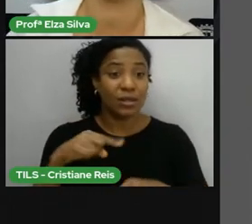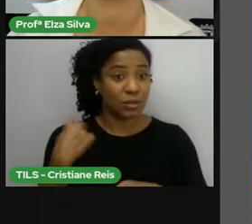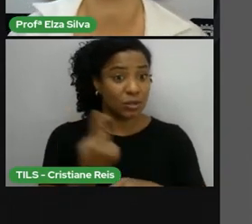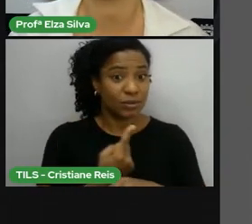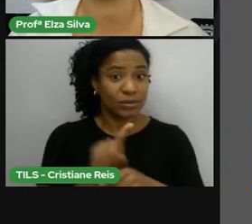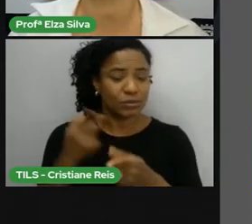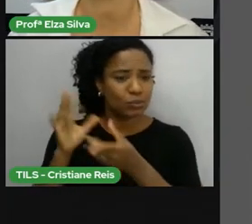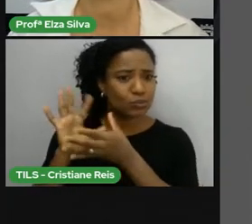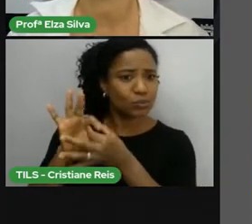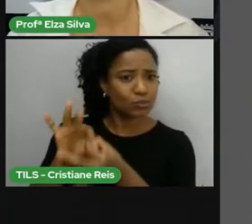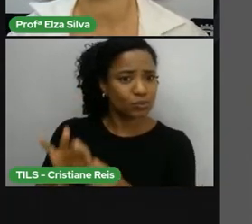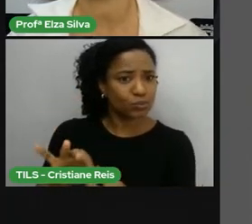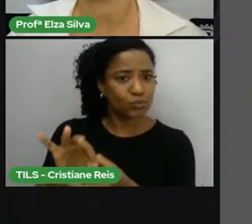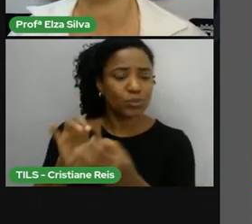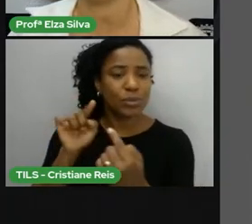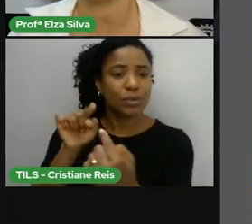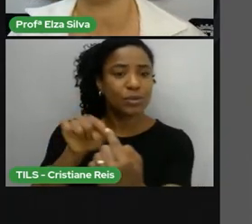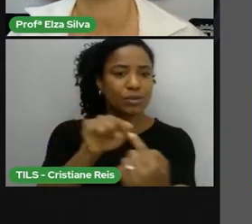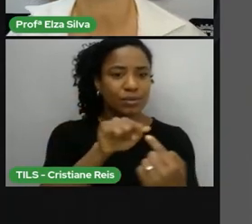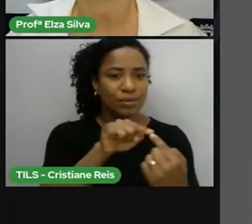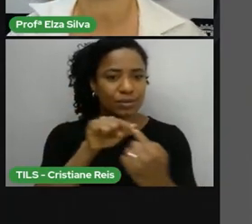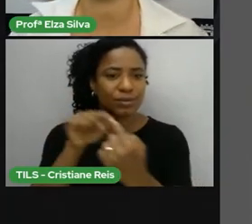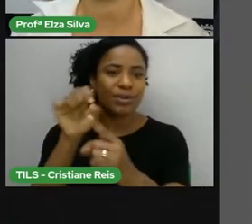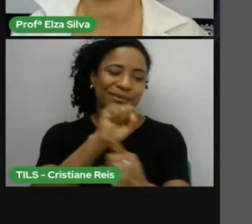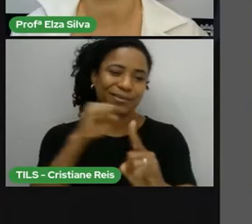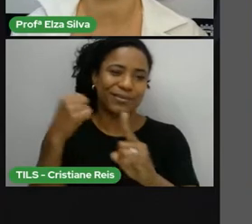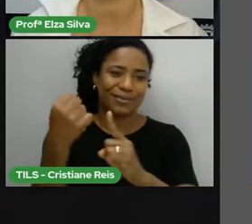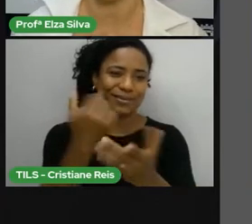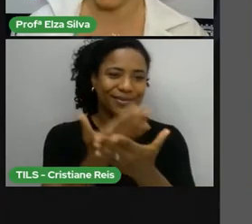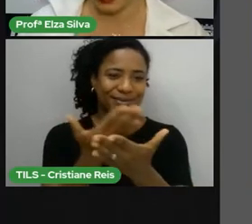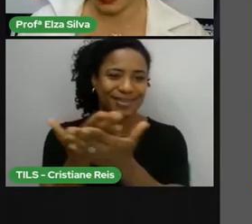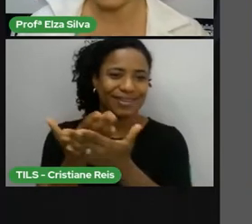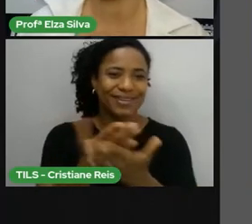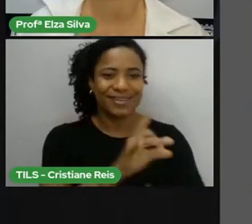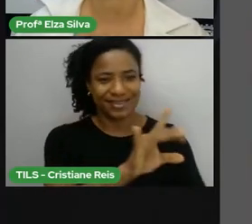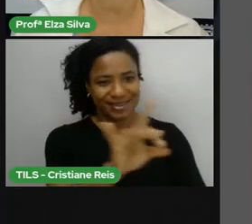social do estudante, para a interação na realidade.